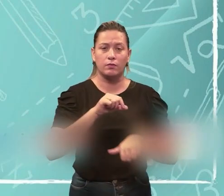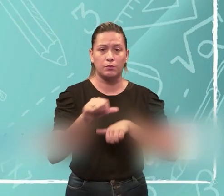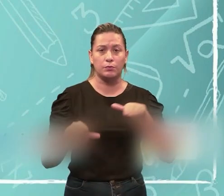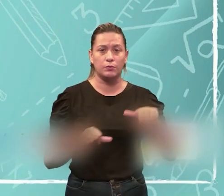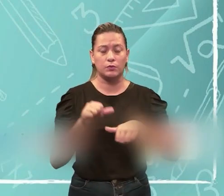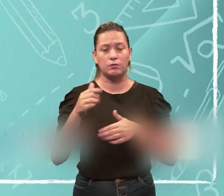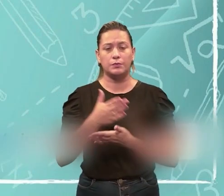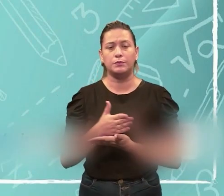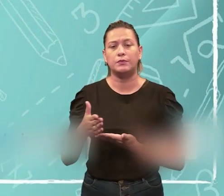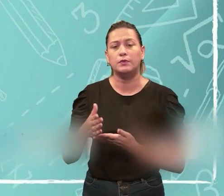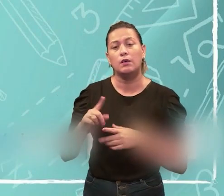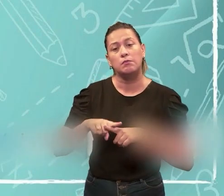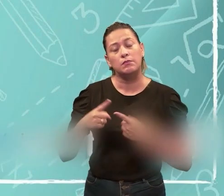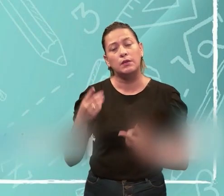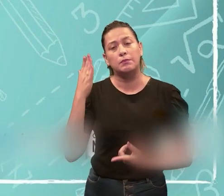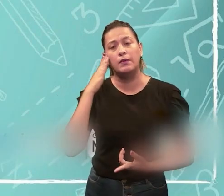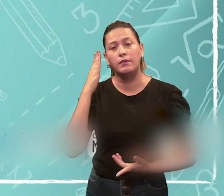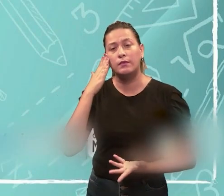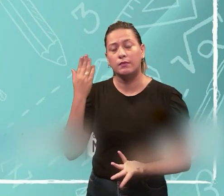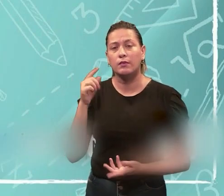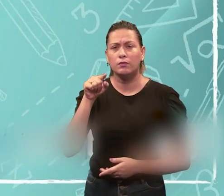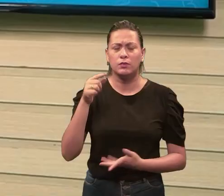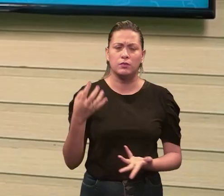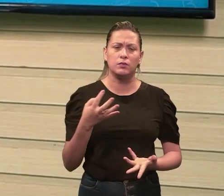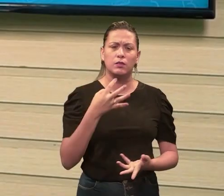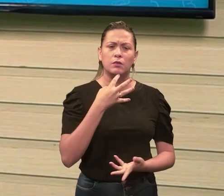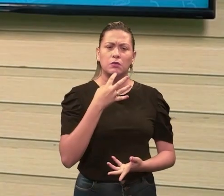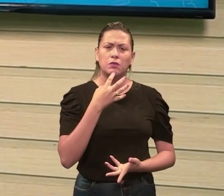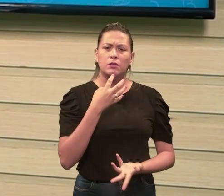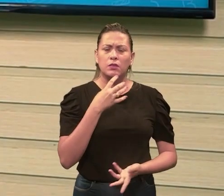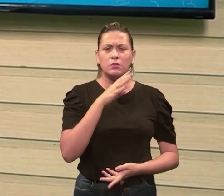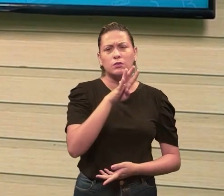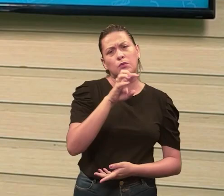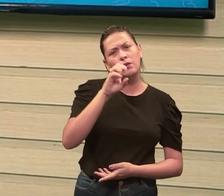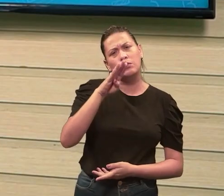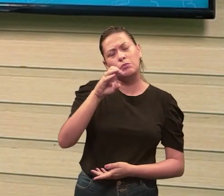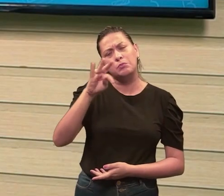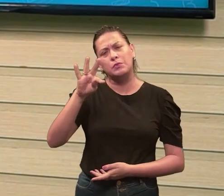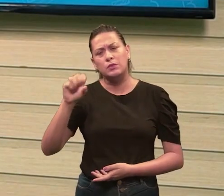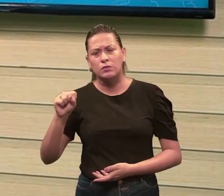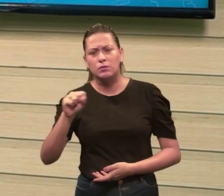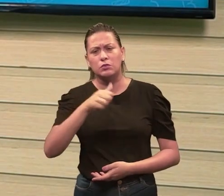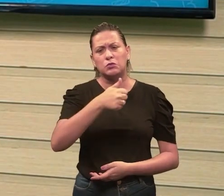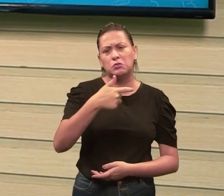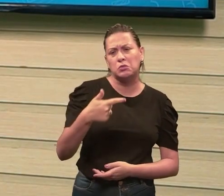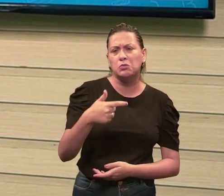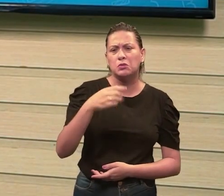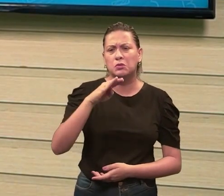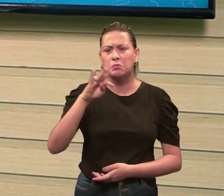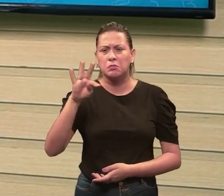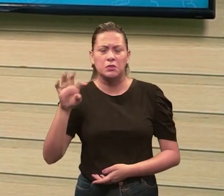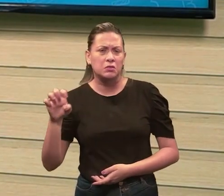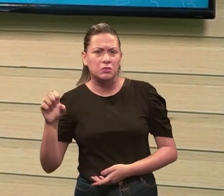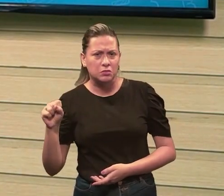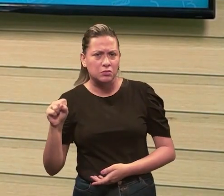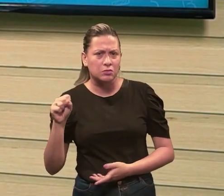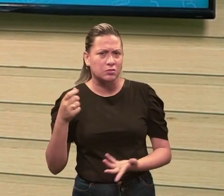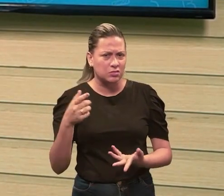conversões, mas para ter um entendimento, vocês já ouviram falar aí de 4 bits, 8 bits, 12 bits, 32 bits nos